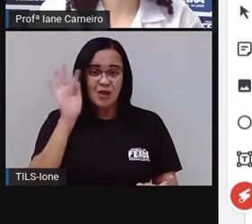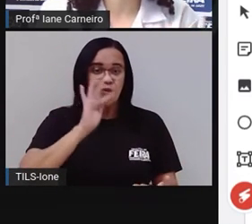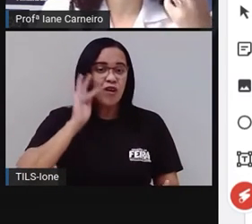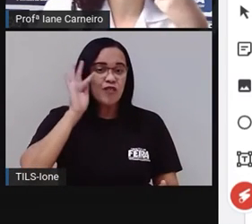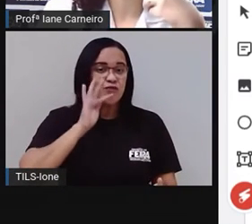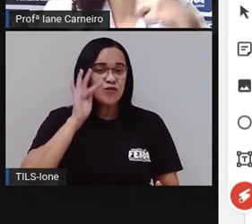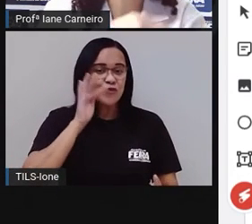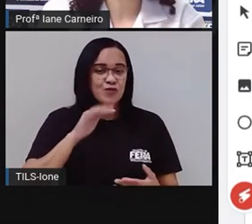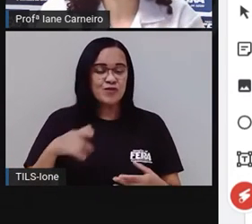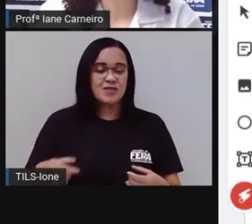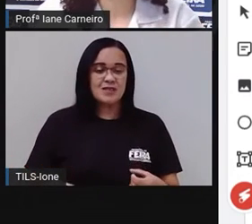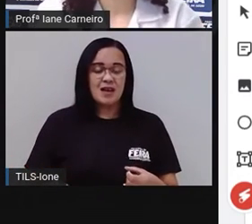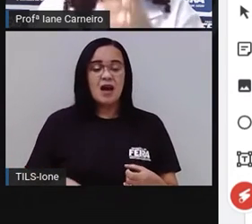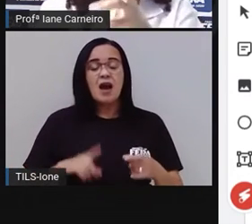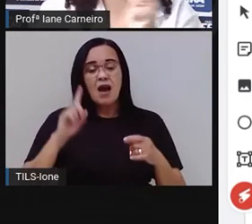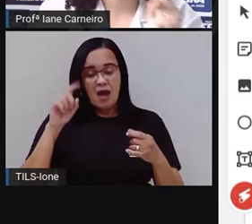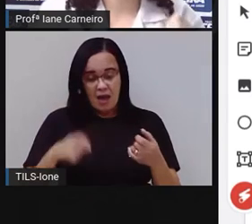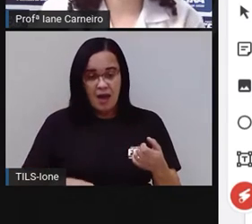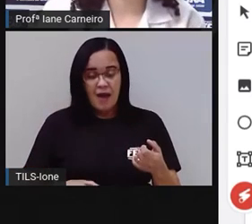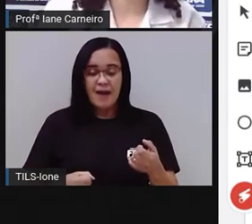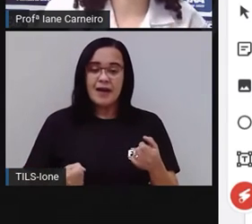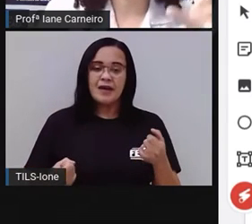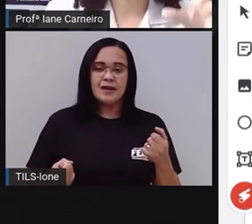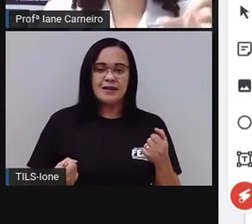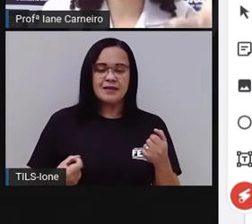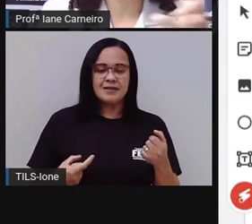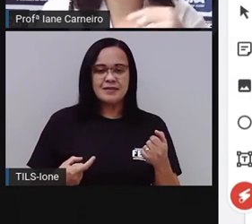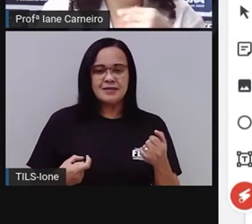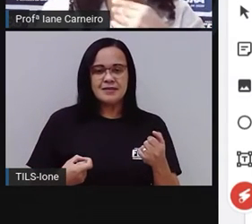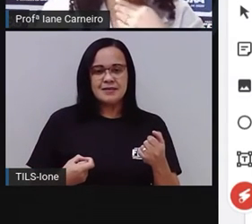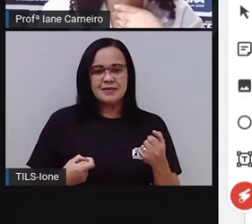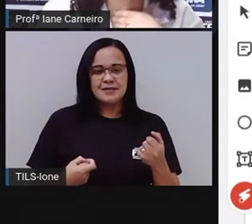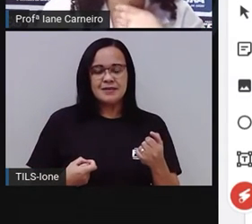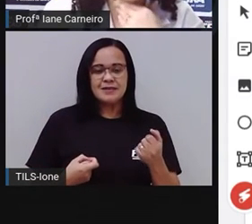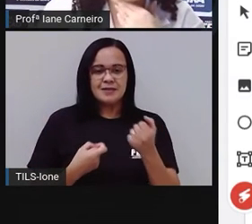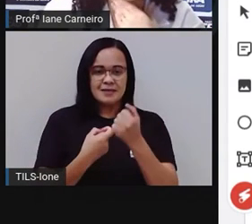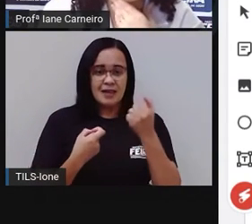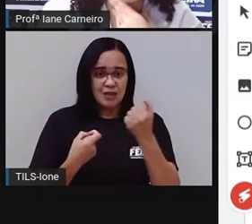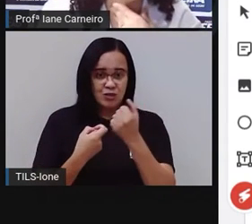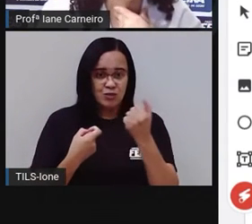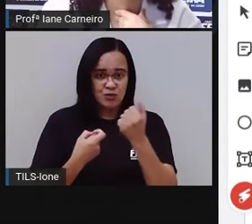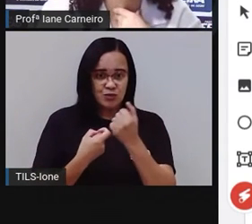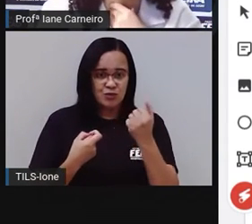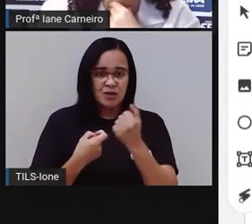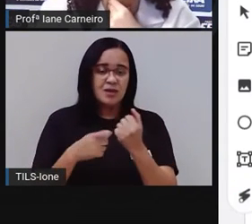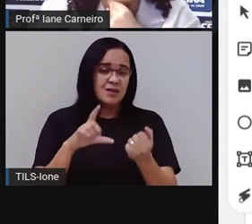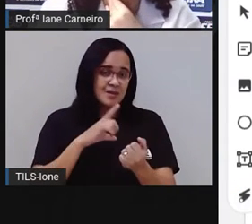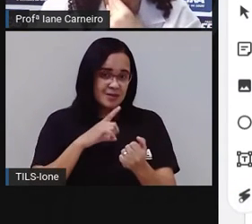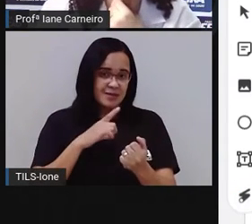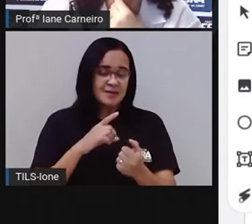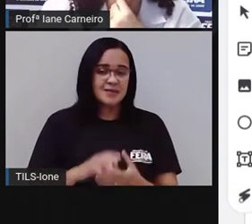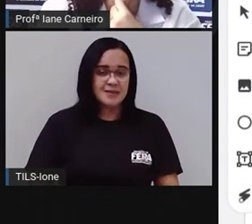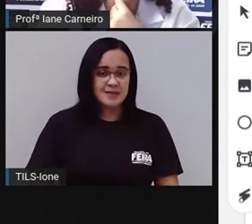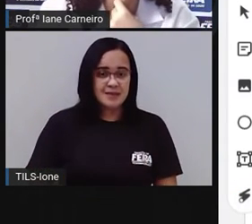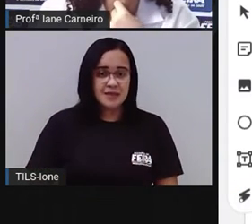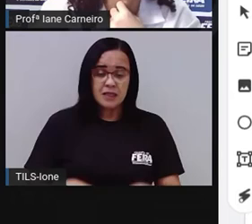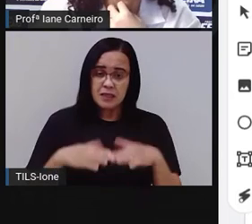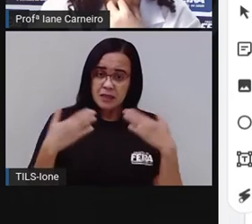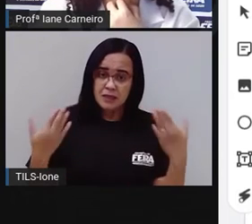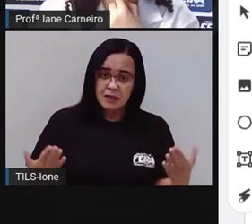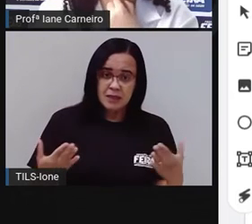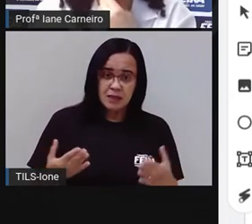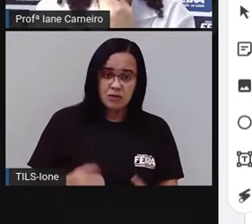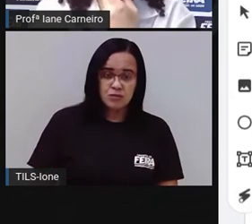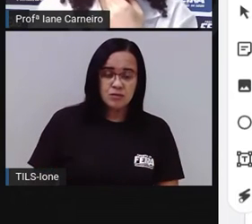palavras que estão rimando aí nessa parte da adivinha? Aponta com o dedinho pra